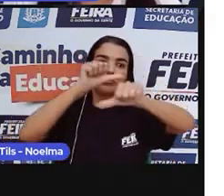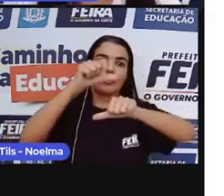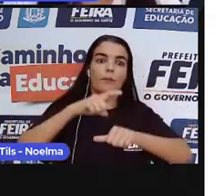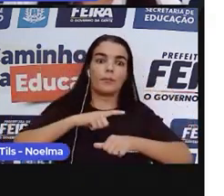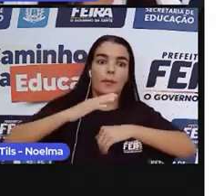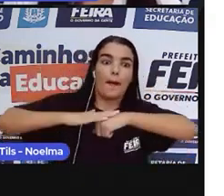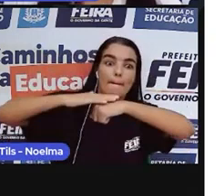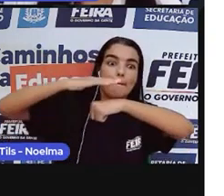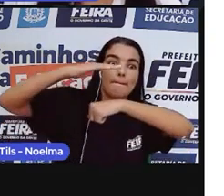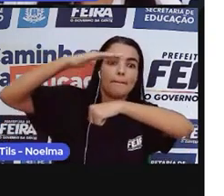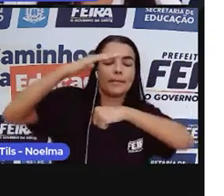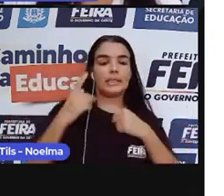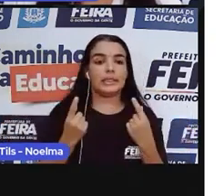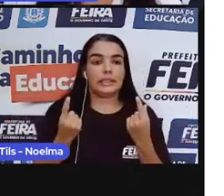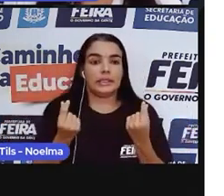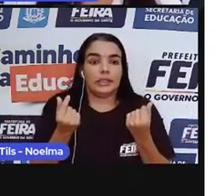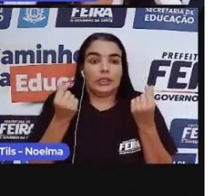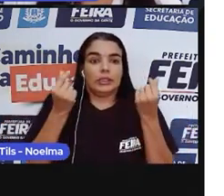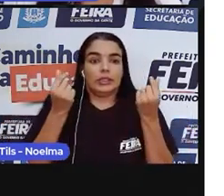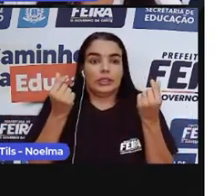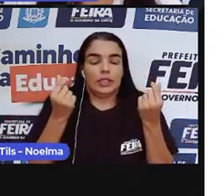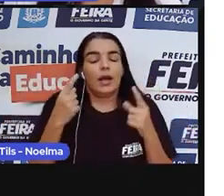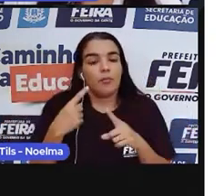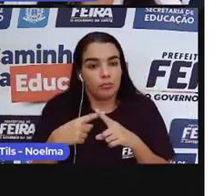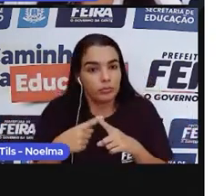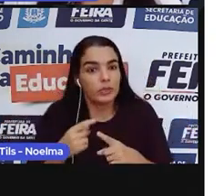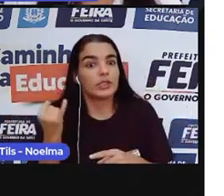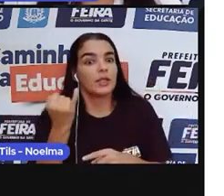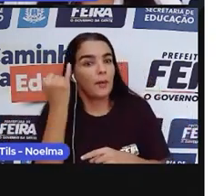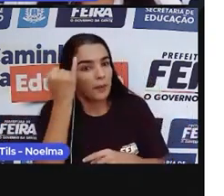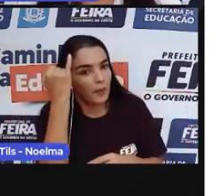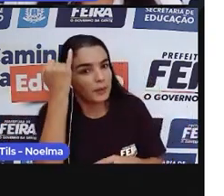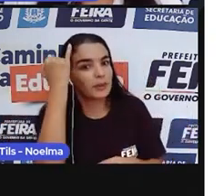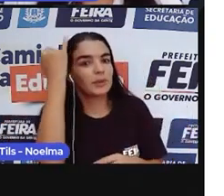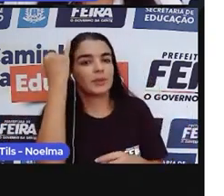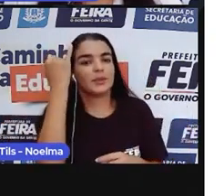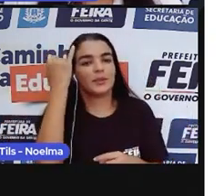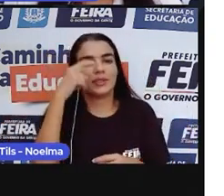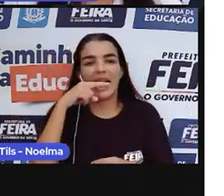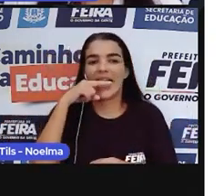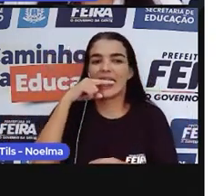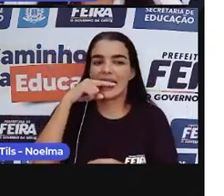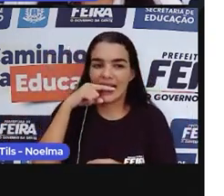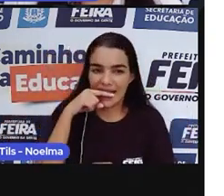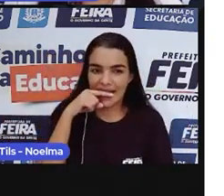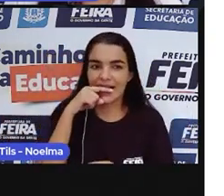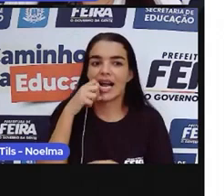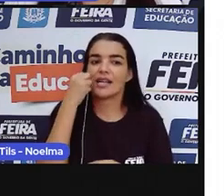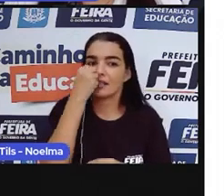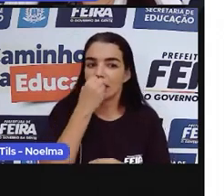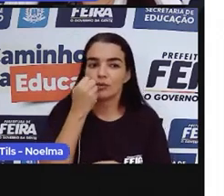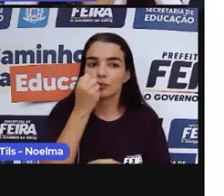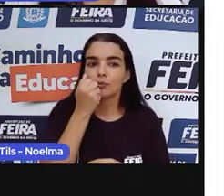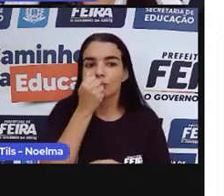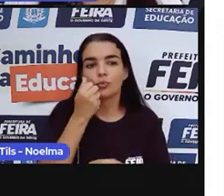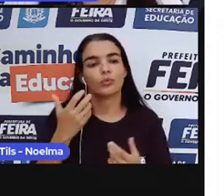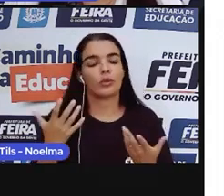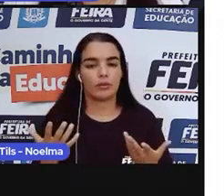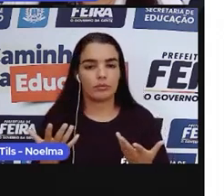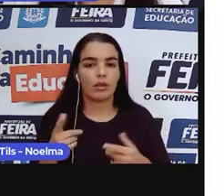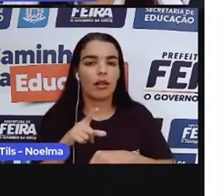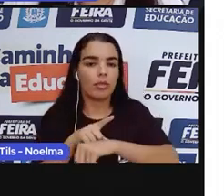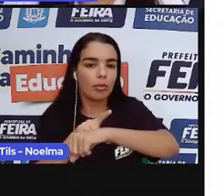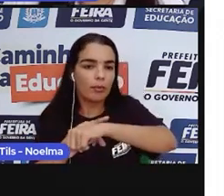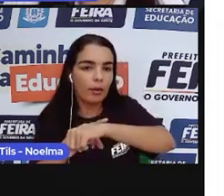lucros, né? Fez com que a cana-de-açúcar fosse um produto bastante interessante naquele